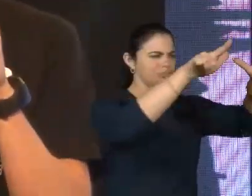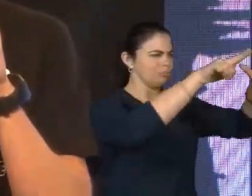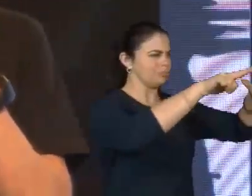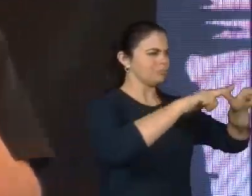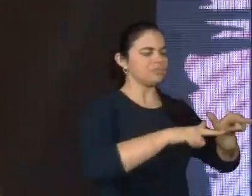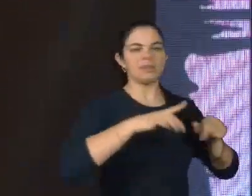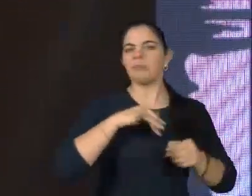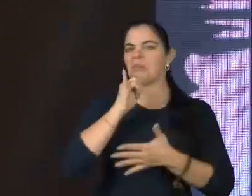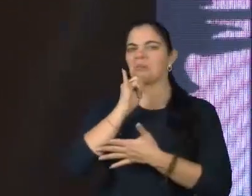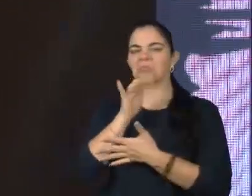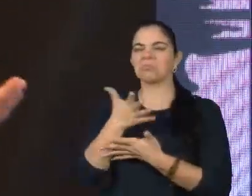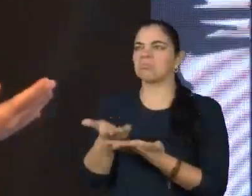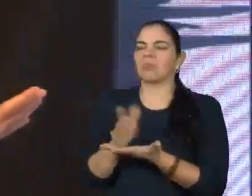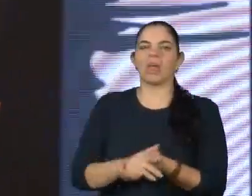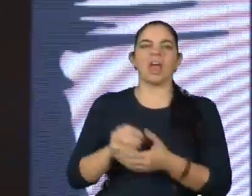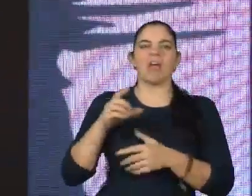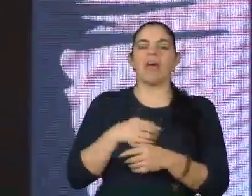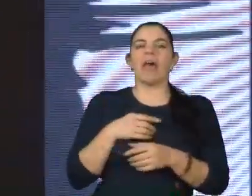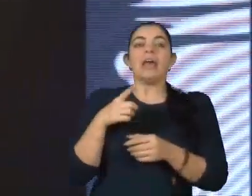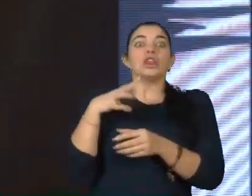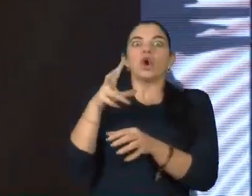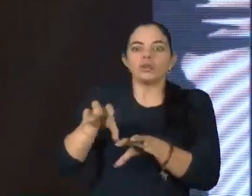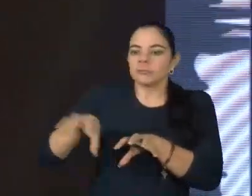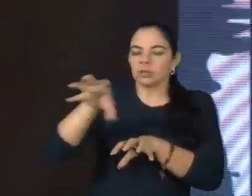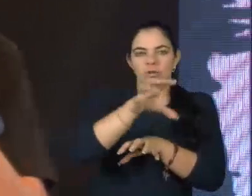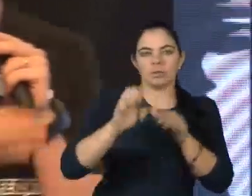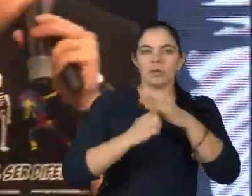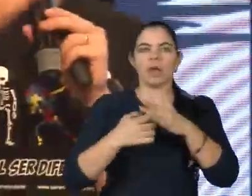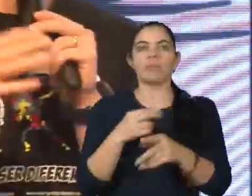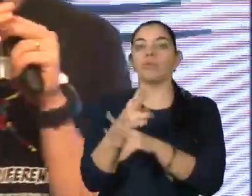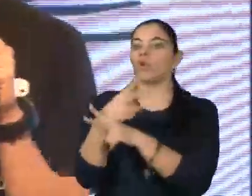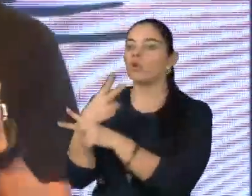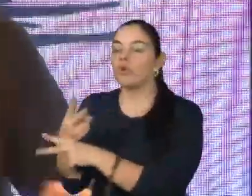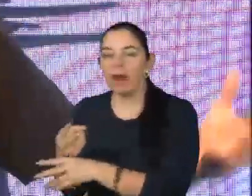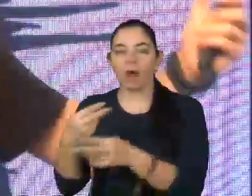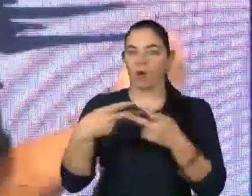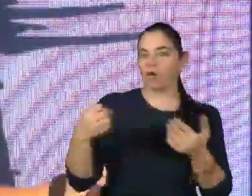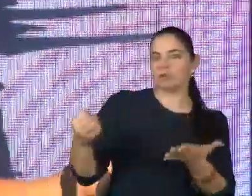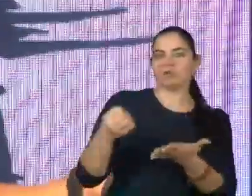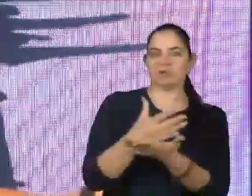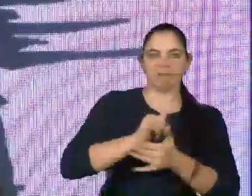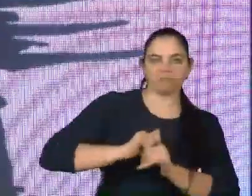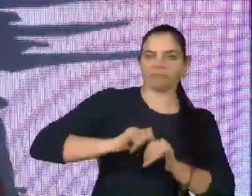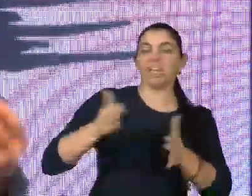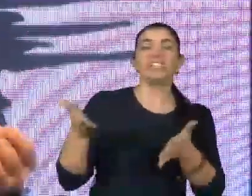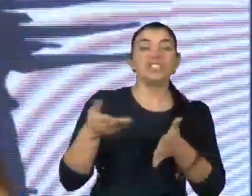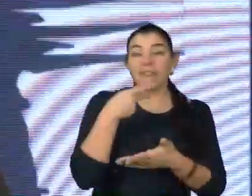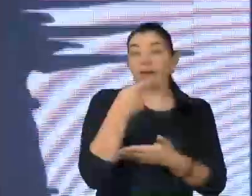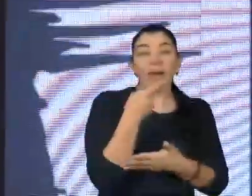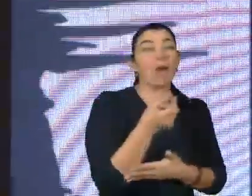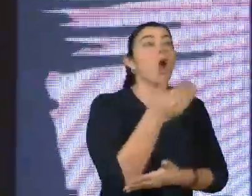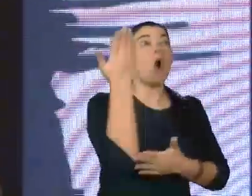TI e assim por diante, buscam inovar, buscam os benefícios já apontados aqui que